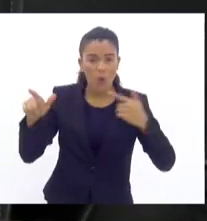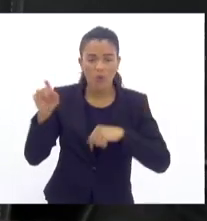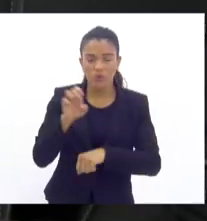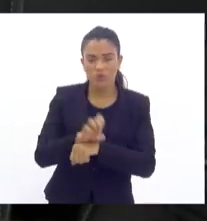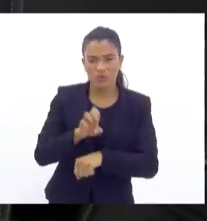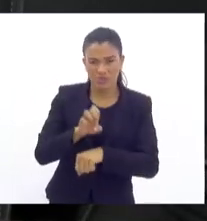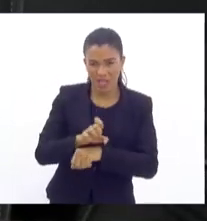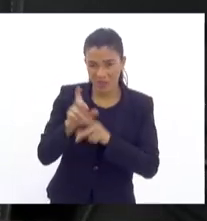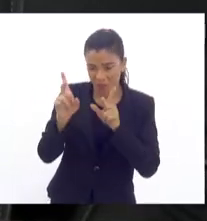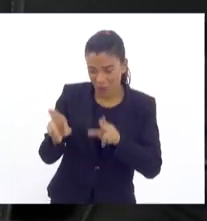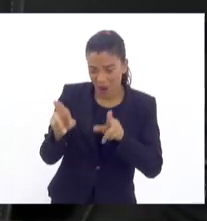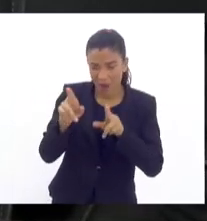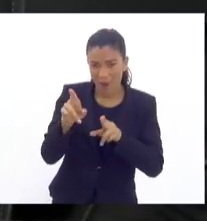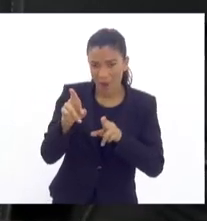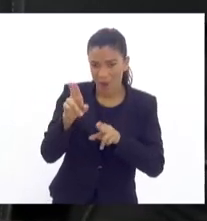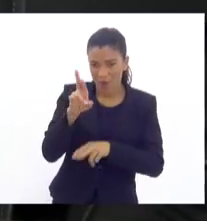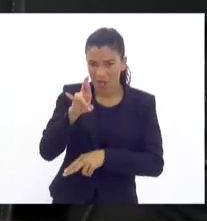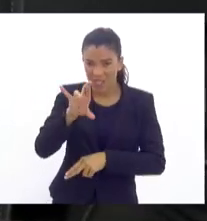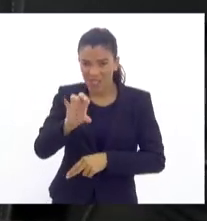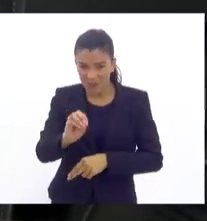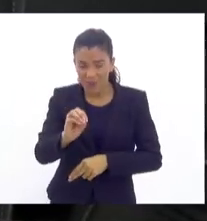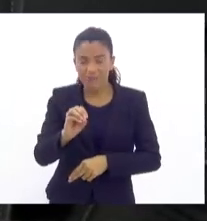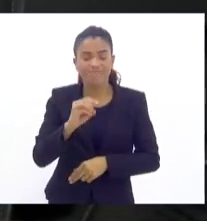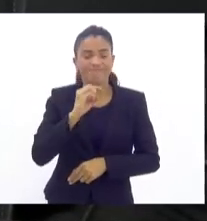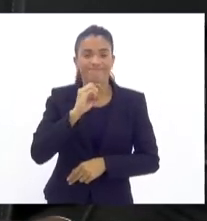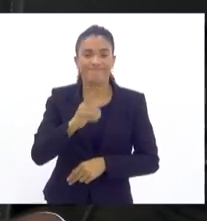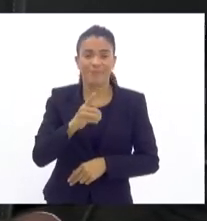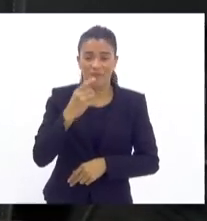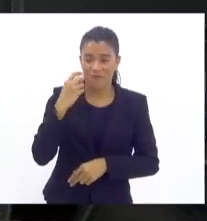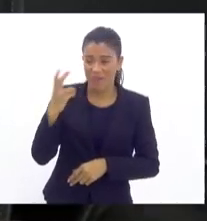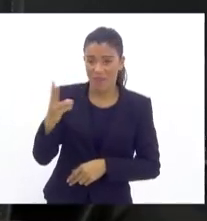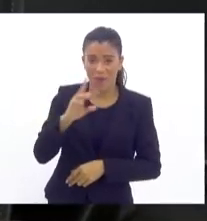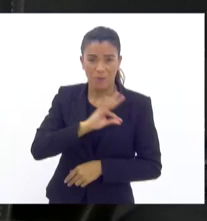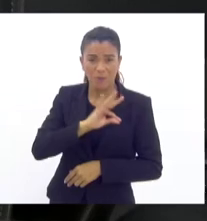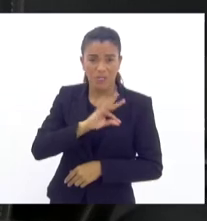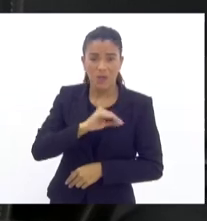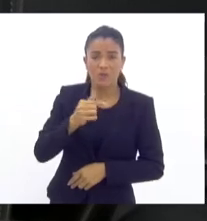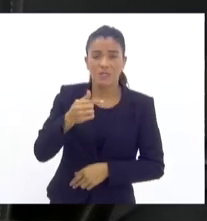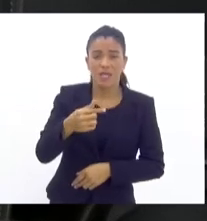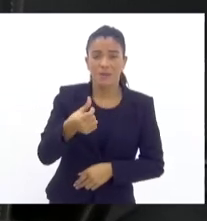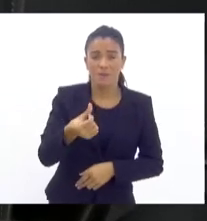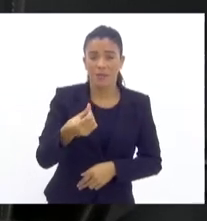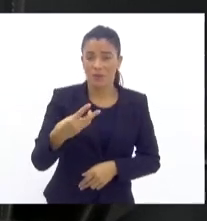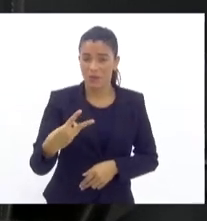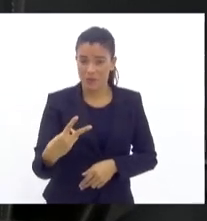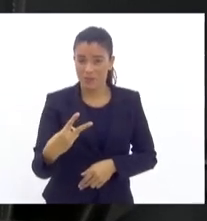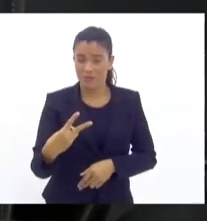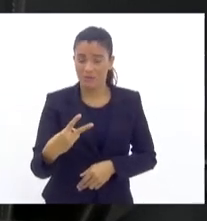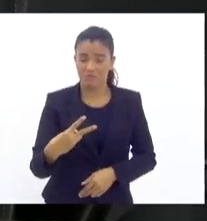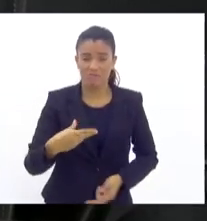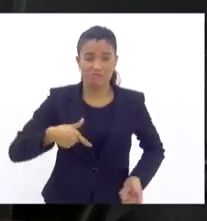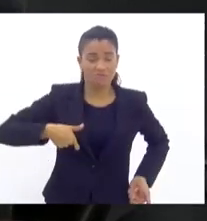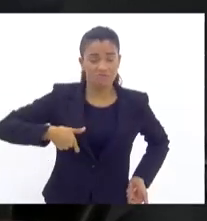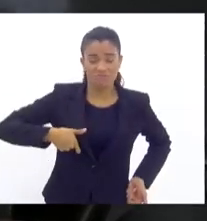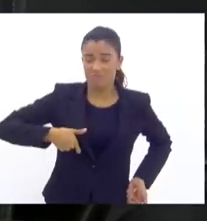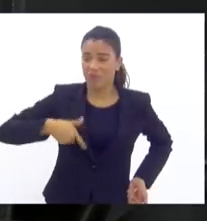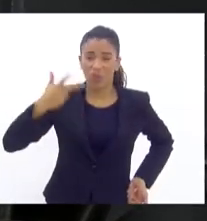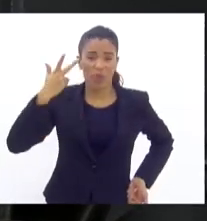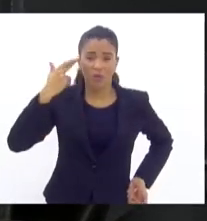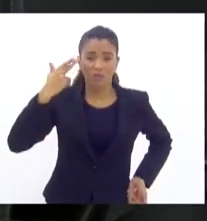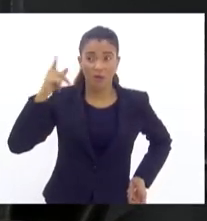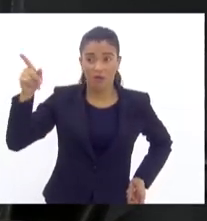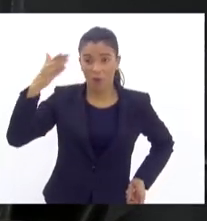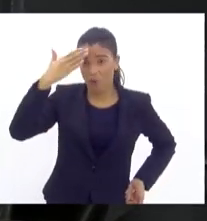vive a realidade que nós vivemos aqui. Ver um policial de fuzil, 762, normal. Traz alguém lá de